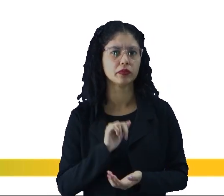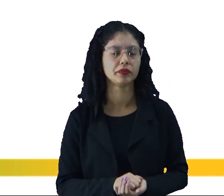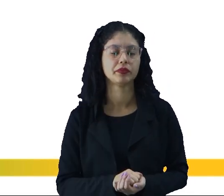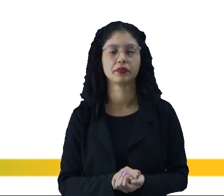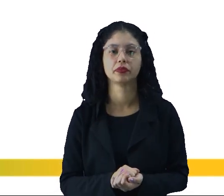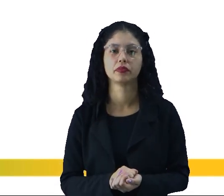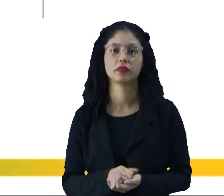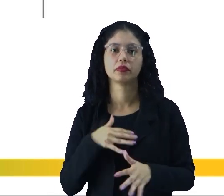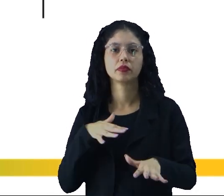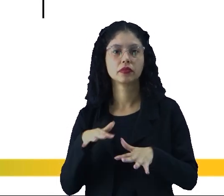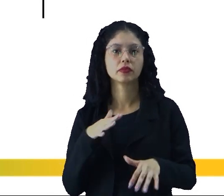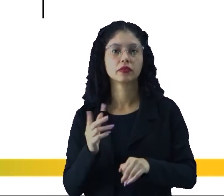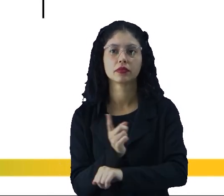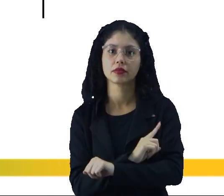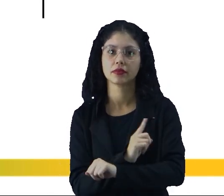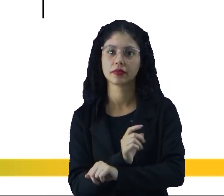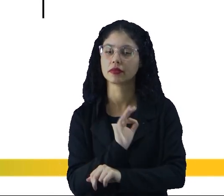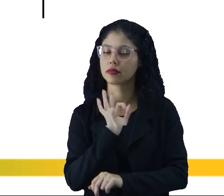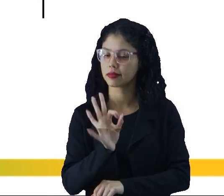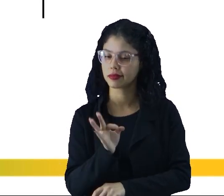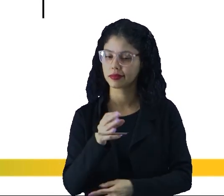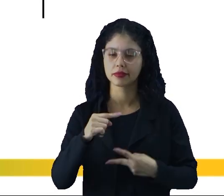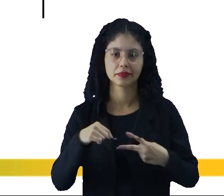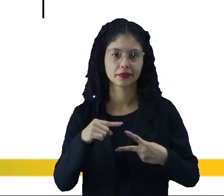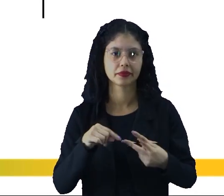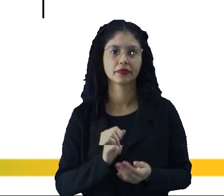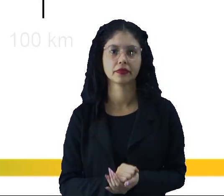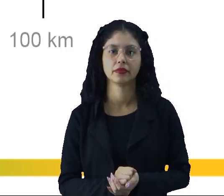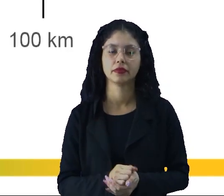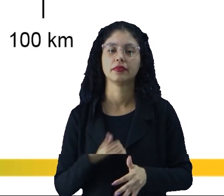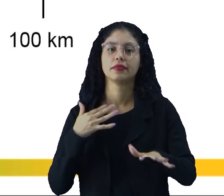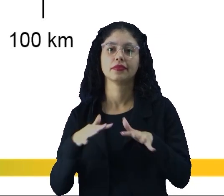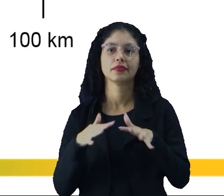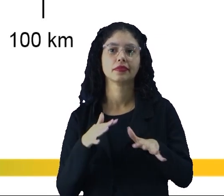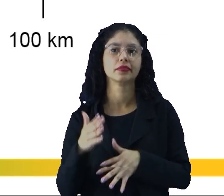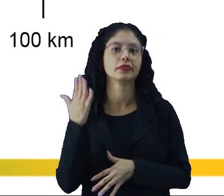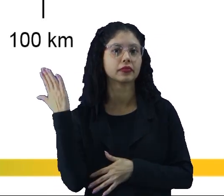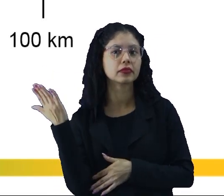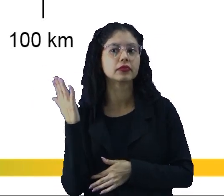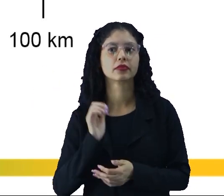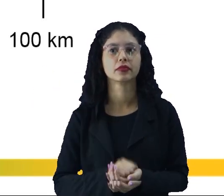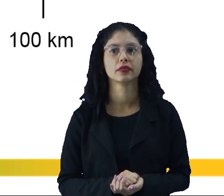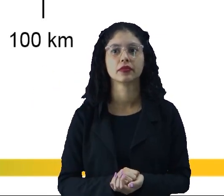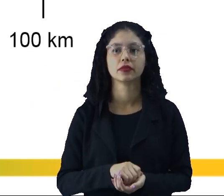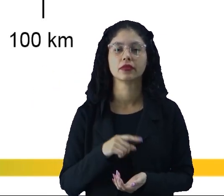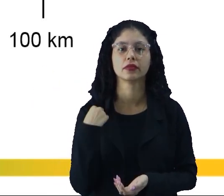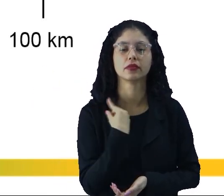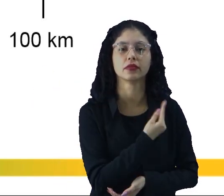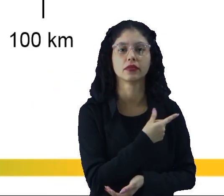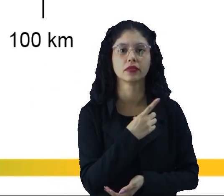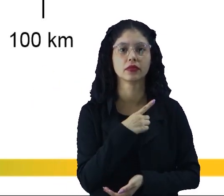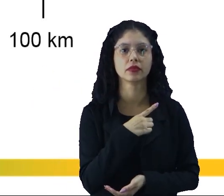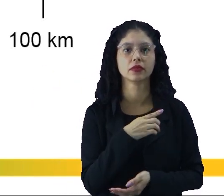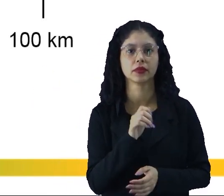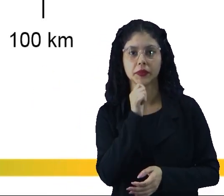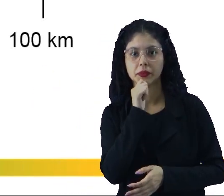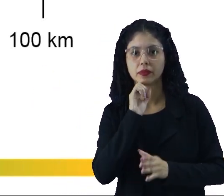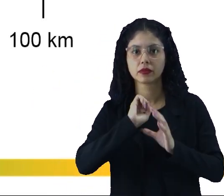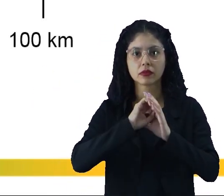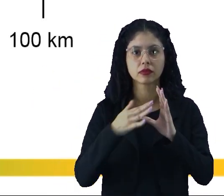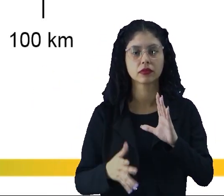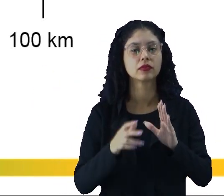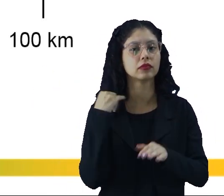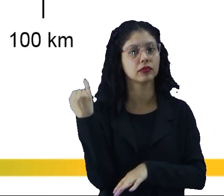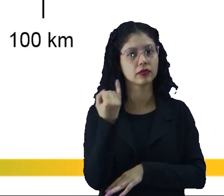uniforme. Então as duas expressões estão corretas. Nesse movimento retilíneo uniforme, nós temos aqui como característica